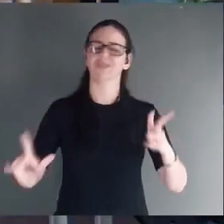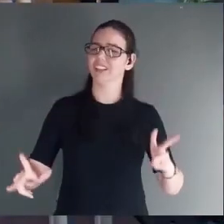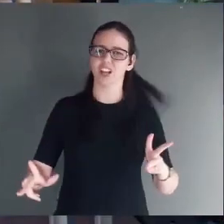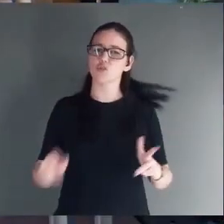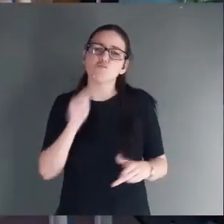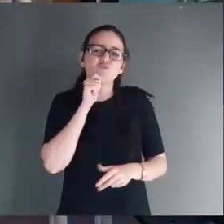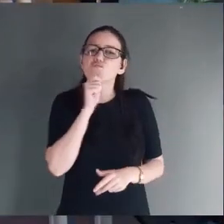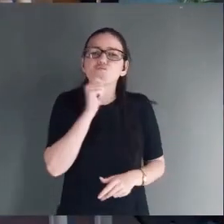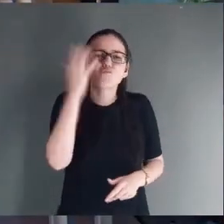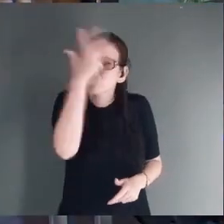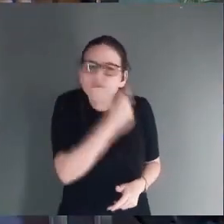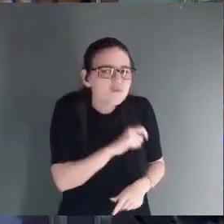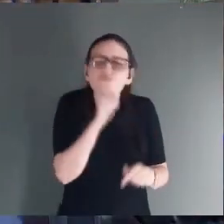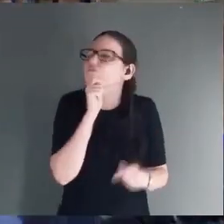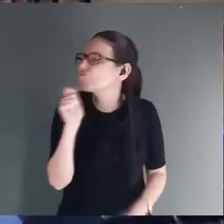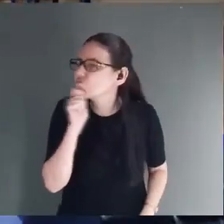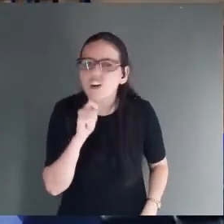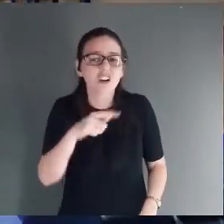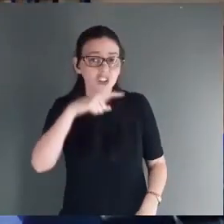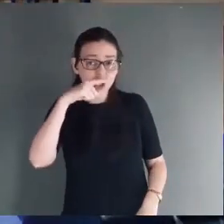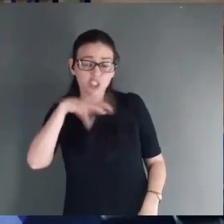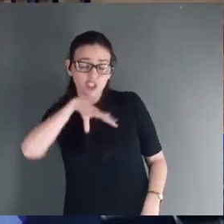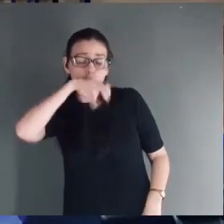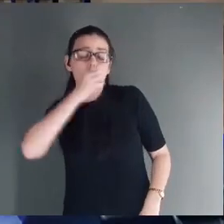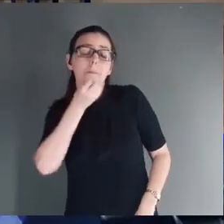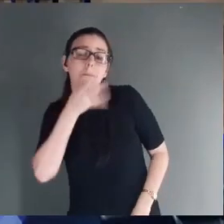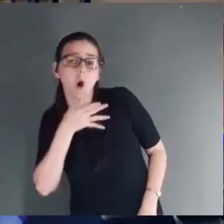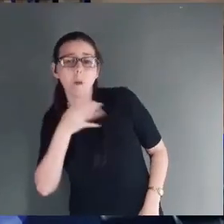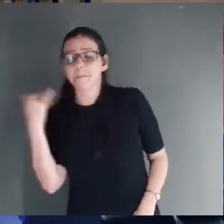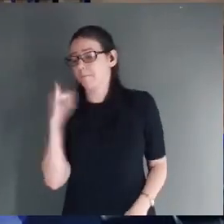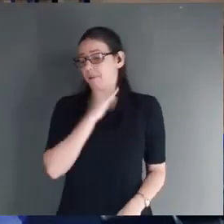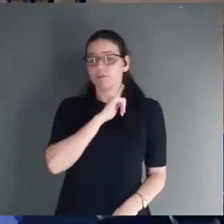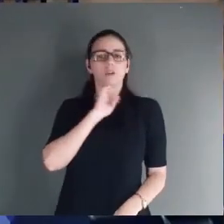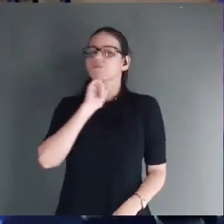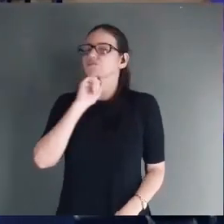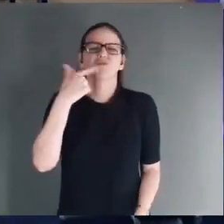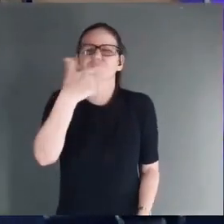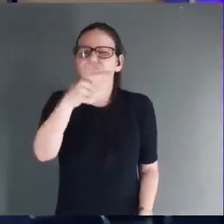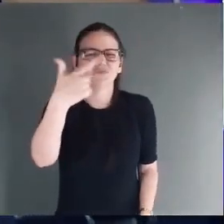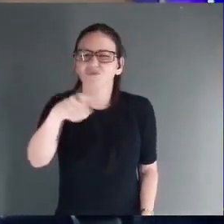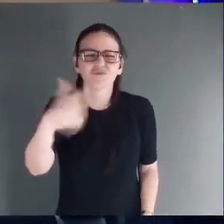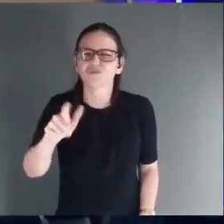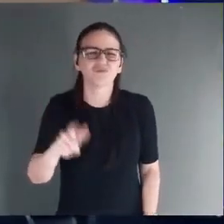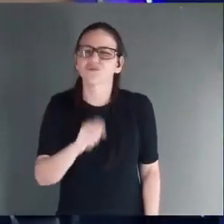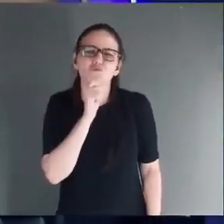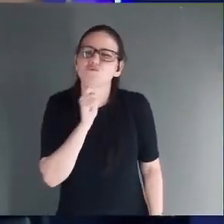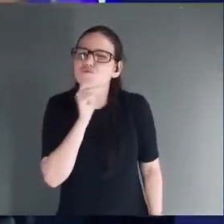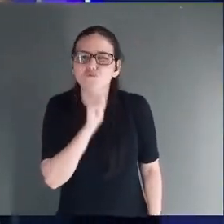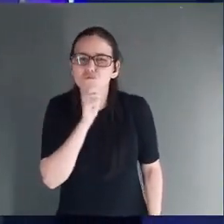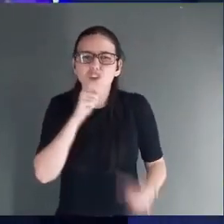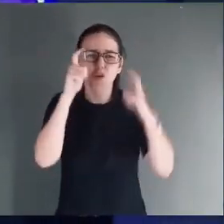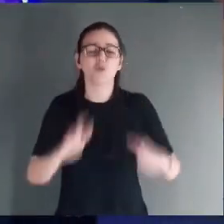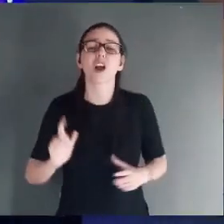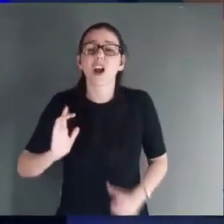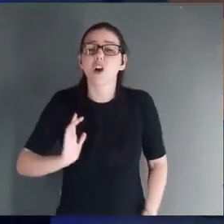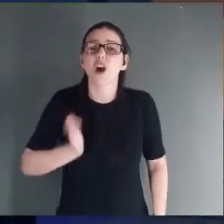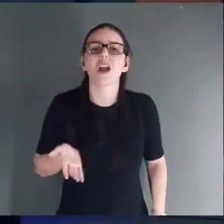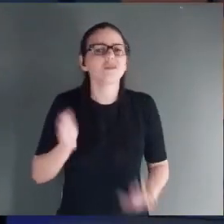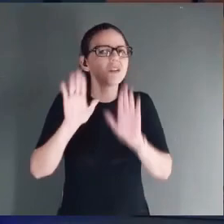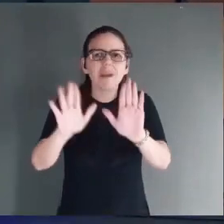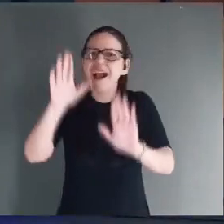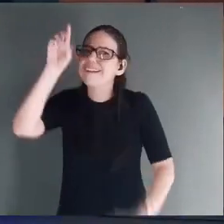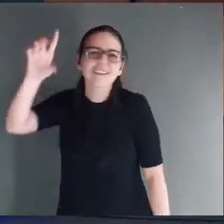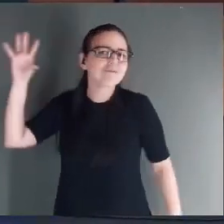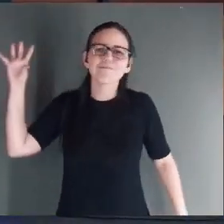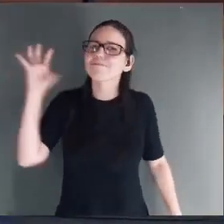tinha ninguém bonitinho, não tinha ninguém cheirosinho. O ambiente era improvável, o ambiente era inadequado. Mas Deus